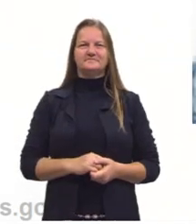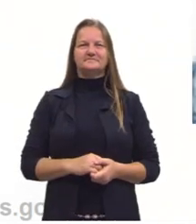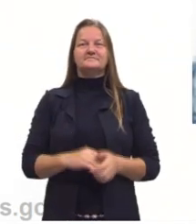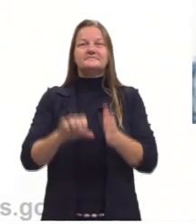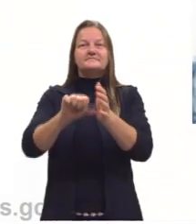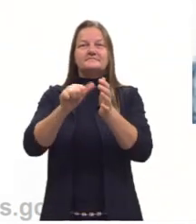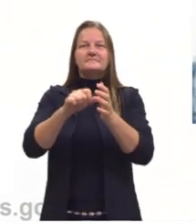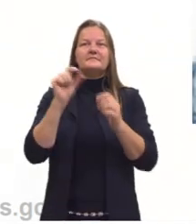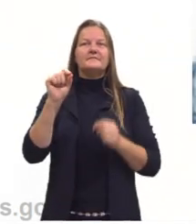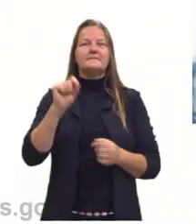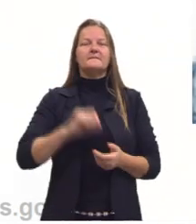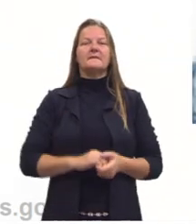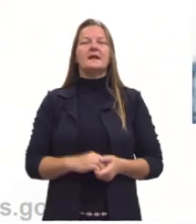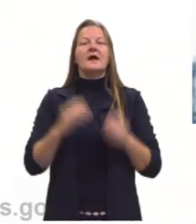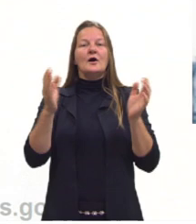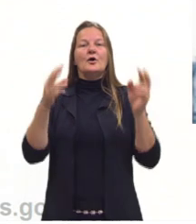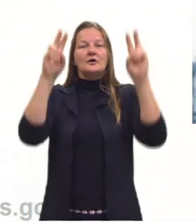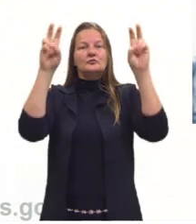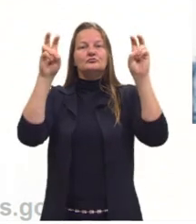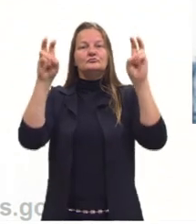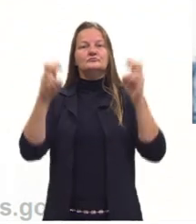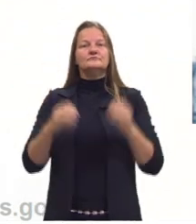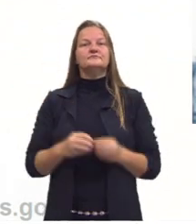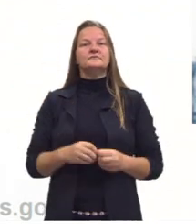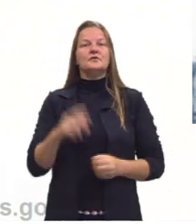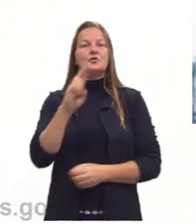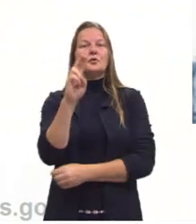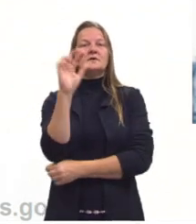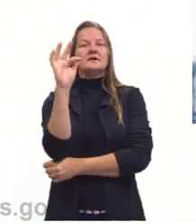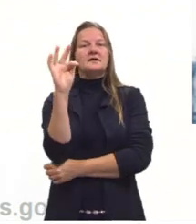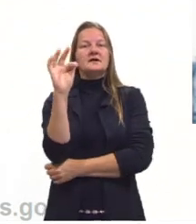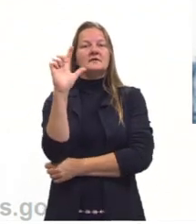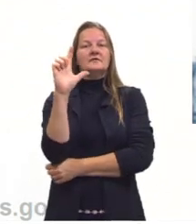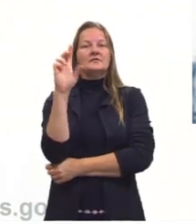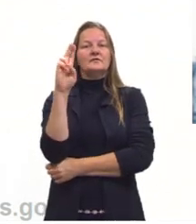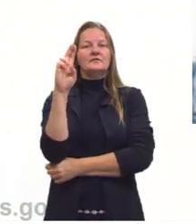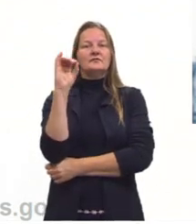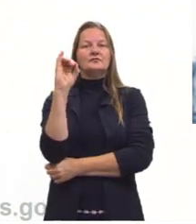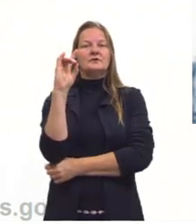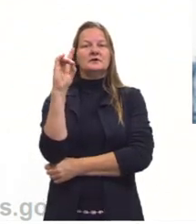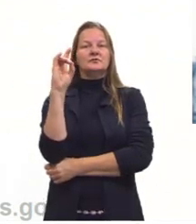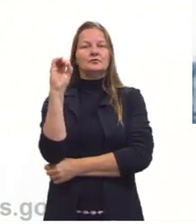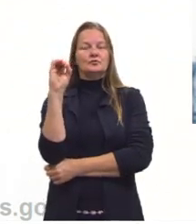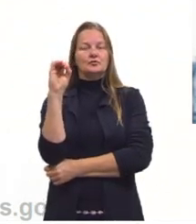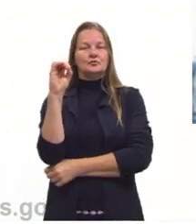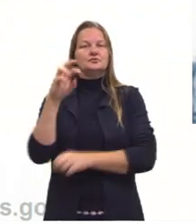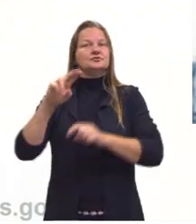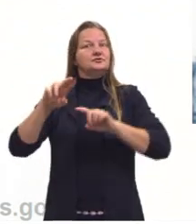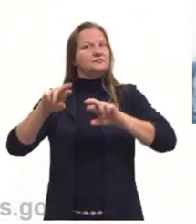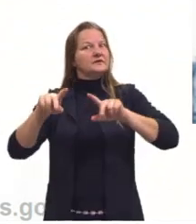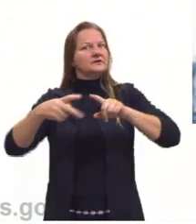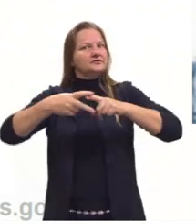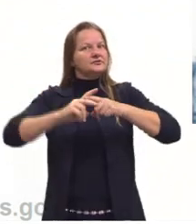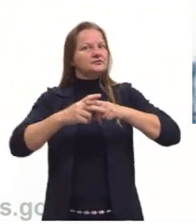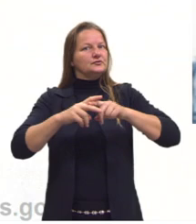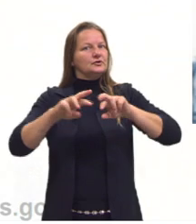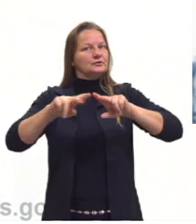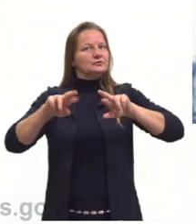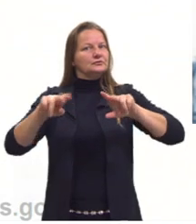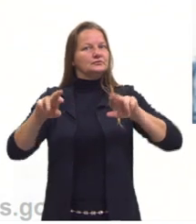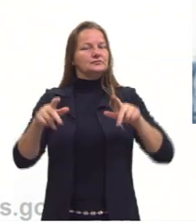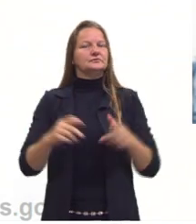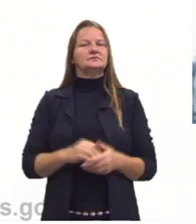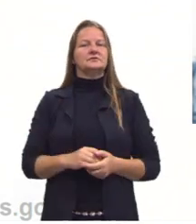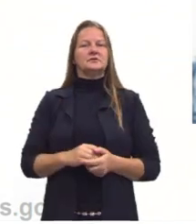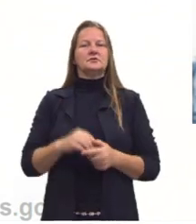Primeiro, então, a gente está entrando agora em fluidos, que, ao contrário um pouco da mecânica, agora a gente entra, que são